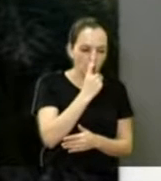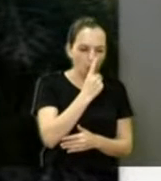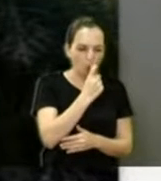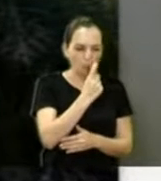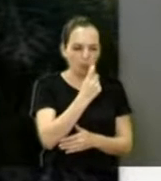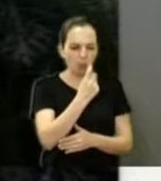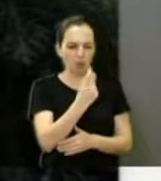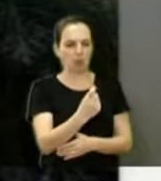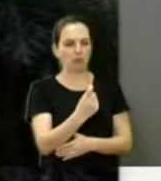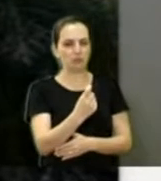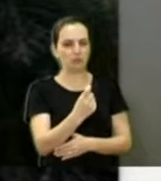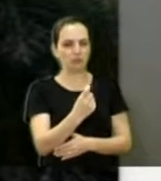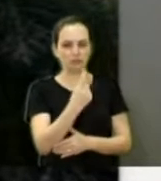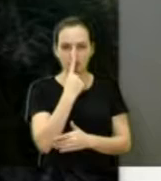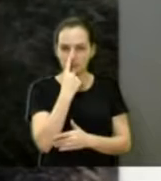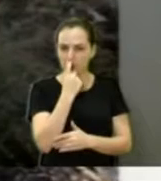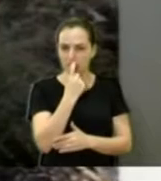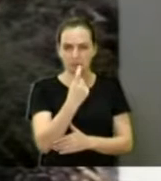voltei lá.